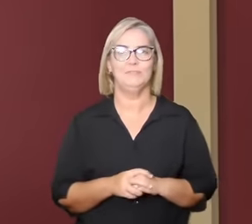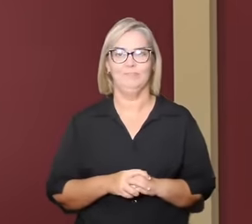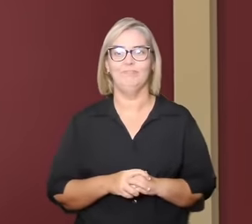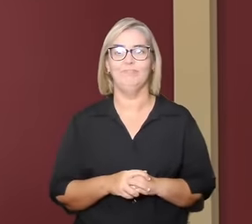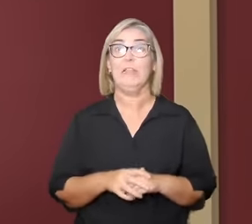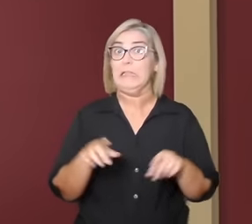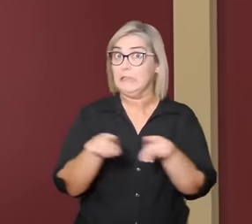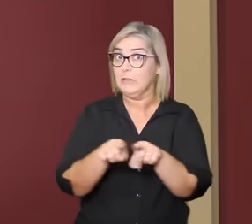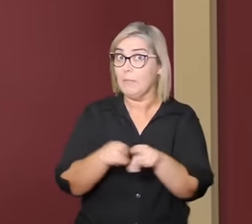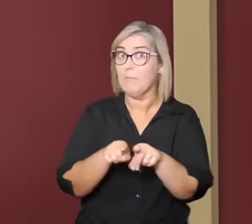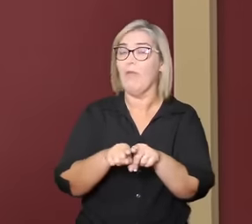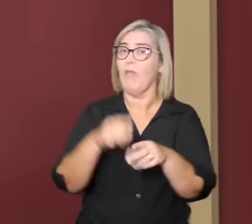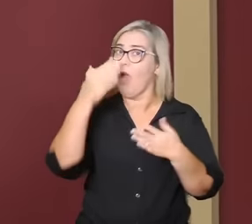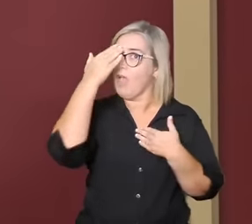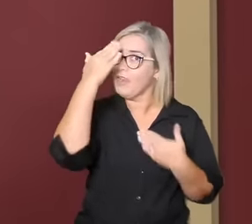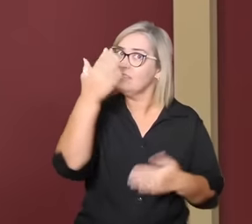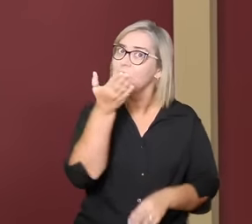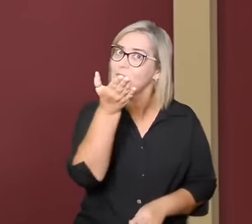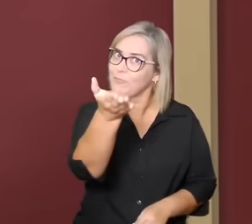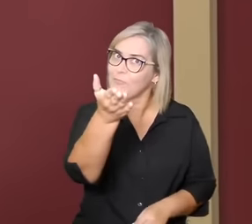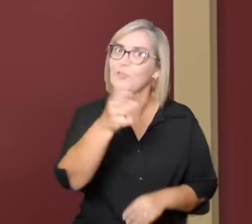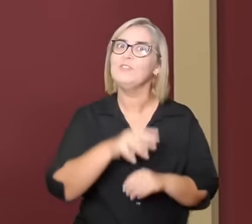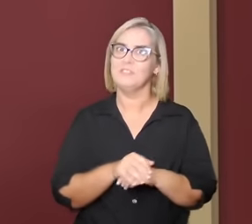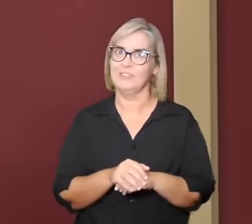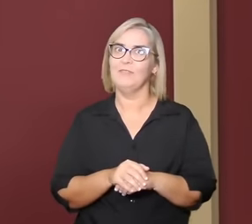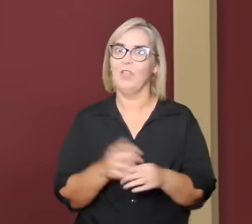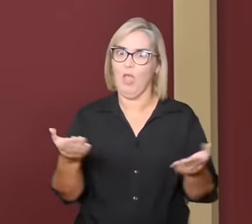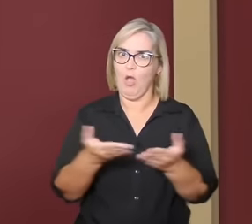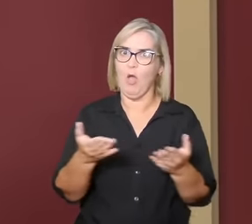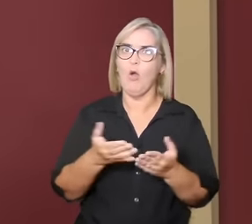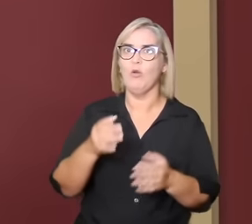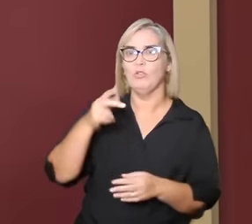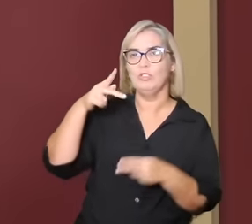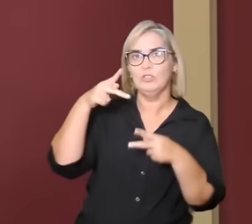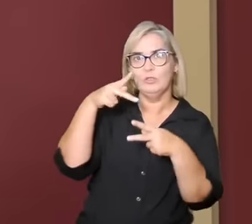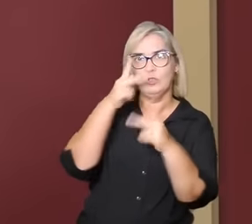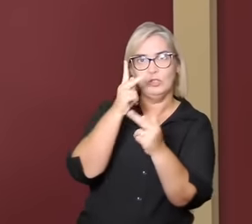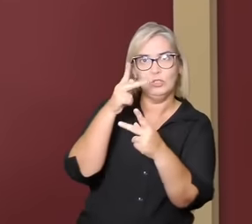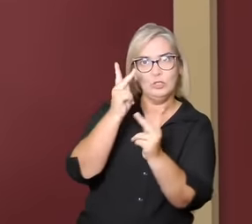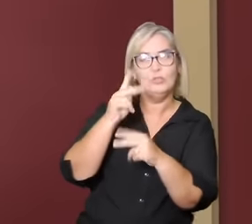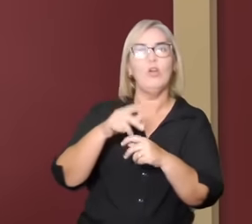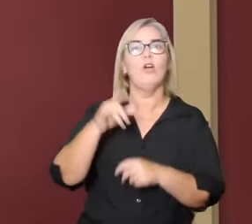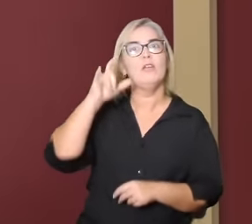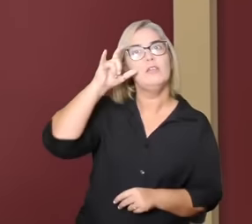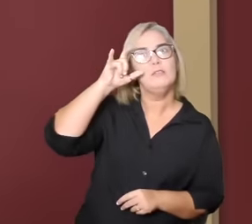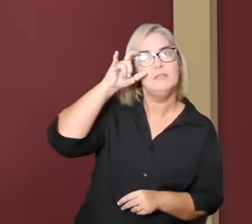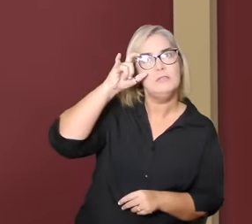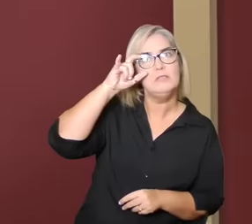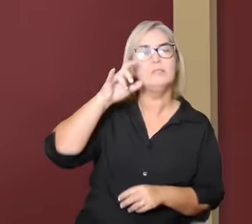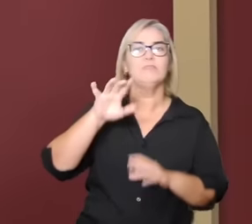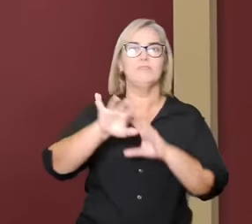Agradecer também quem está acompanhando a gente pela internet. A gente está transmitindo hoje pelo Twitter, Instagram, YouTube e TikTok.